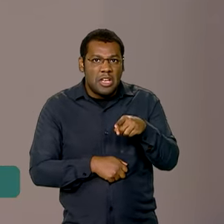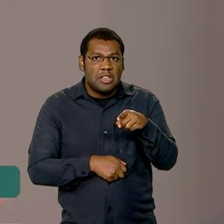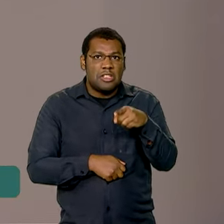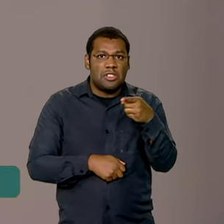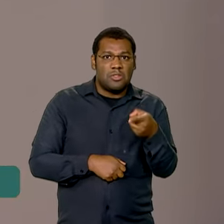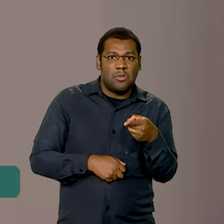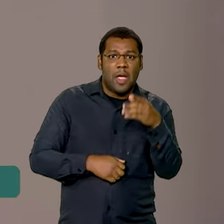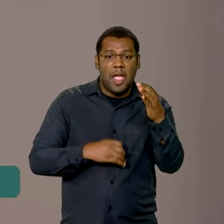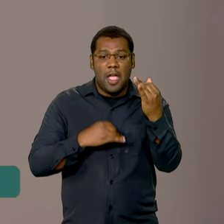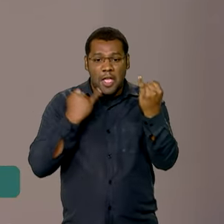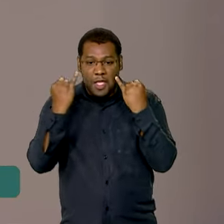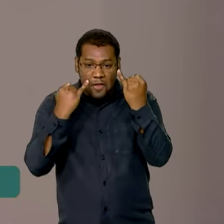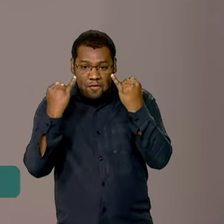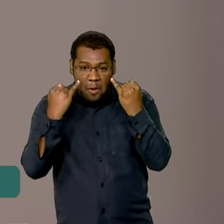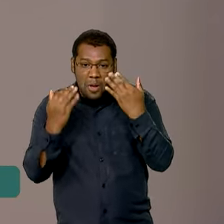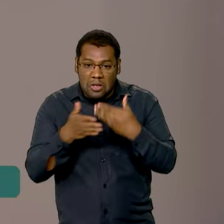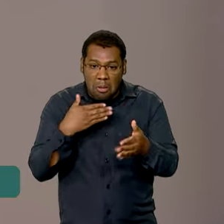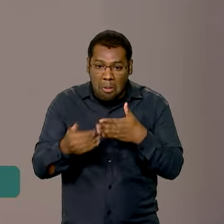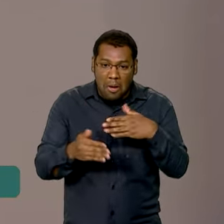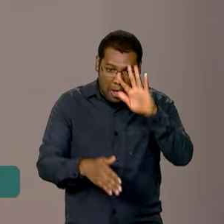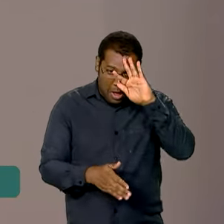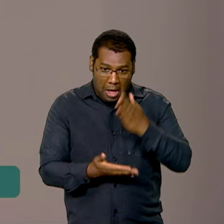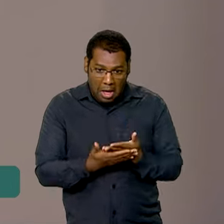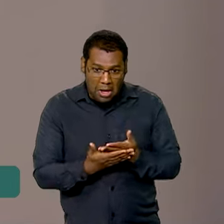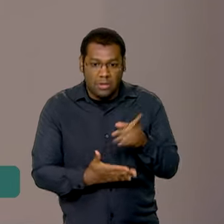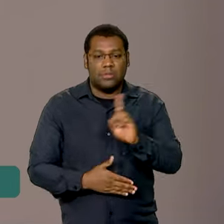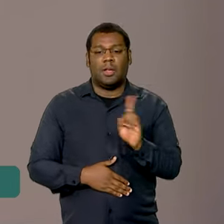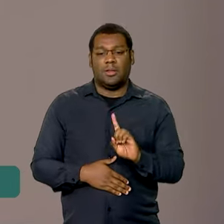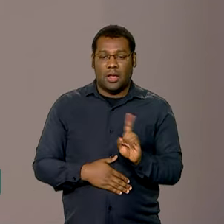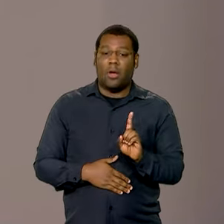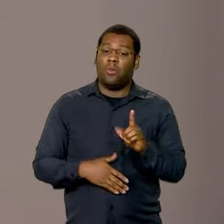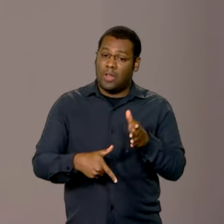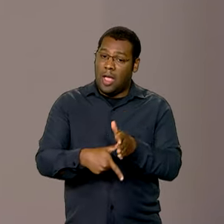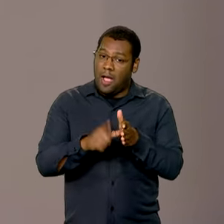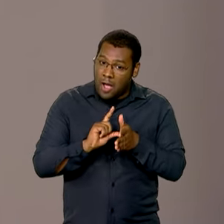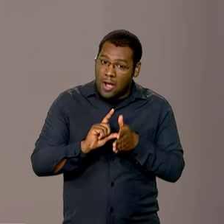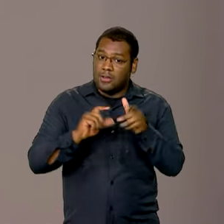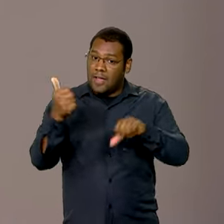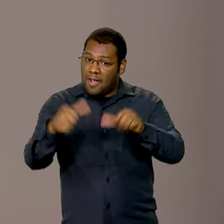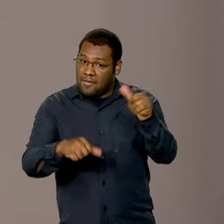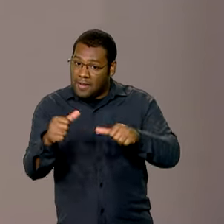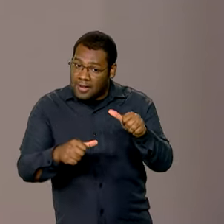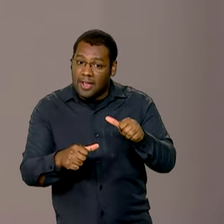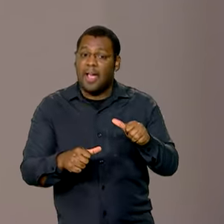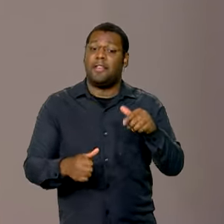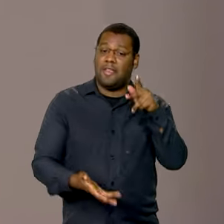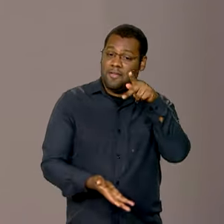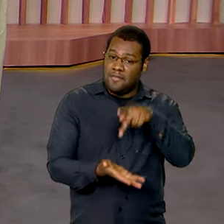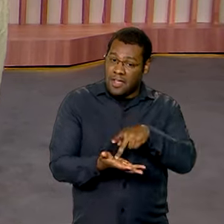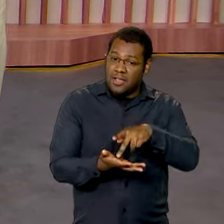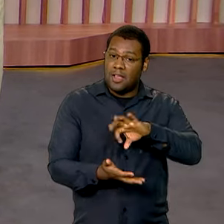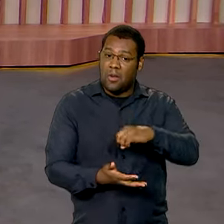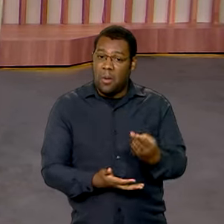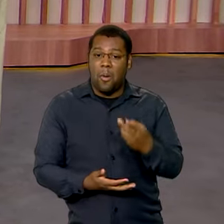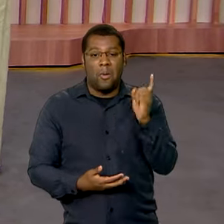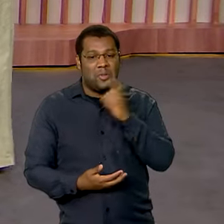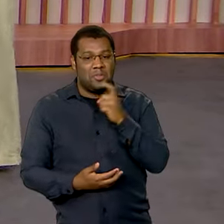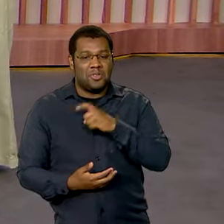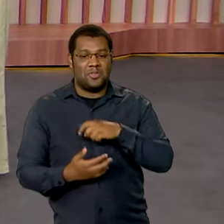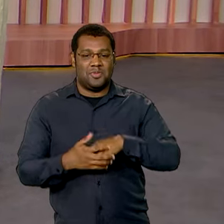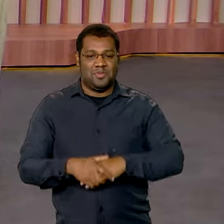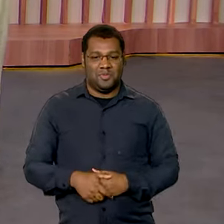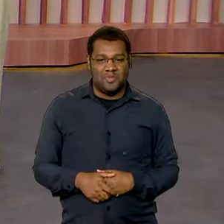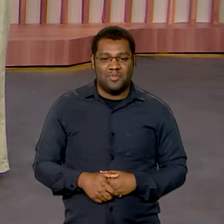que lê e assiste, antes de repassar alguma notícia falsa. Agora é isso. Bola para frente, boa